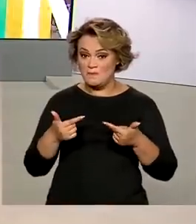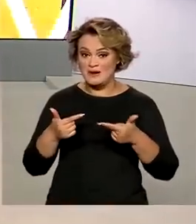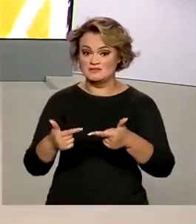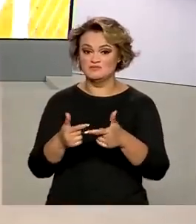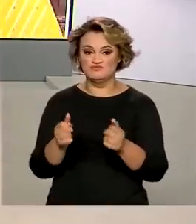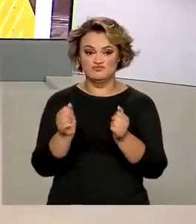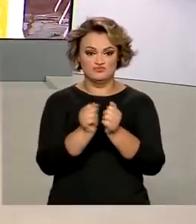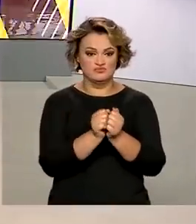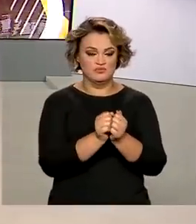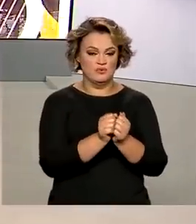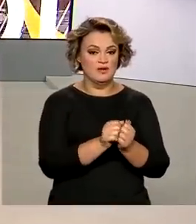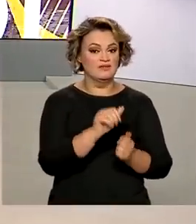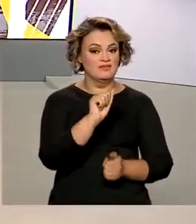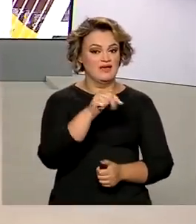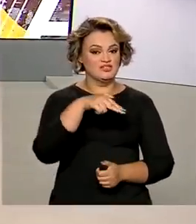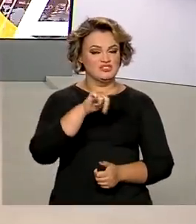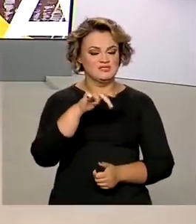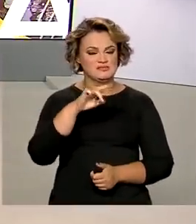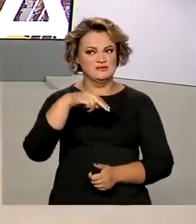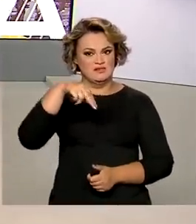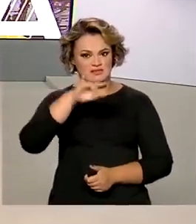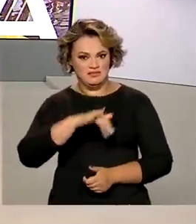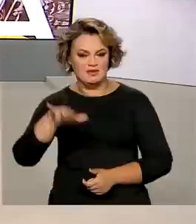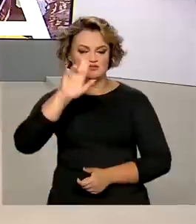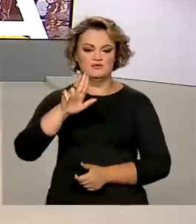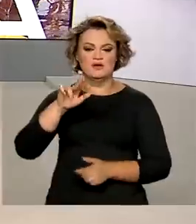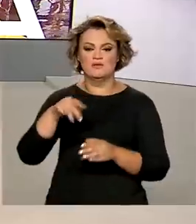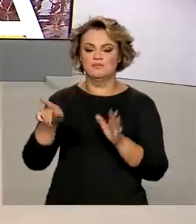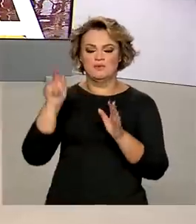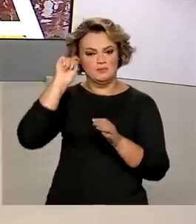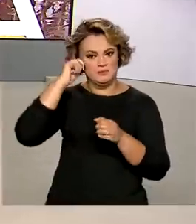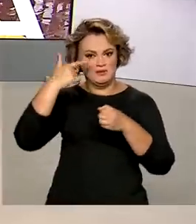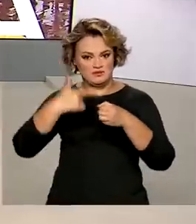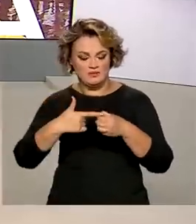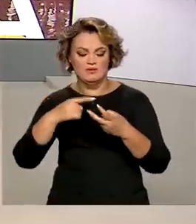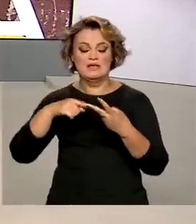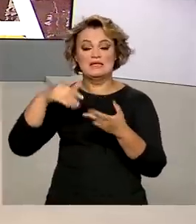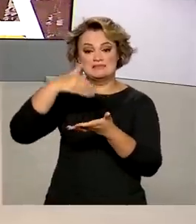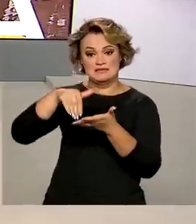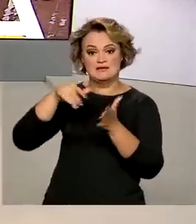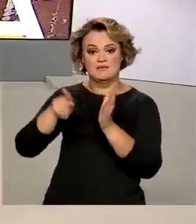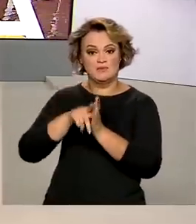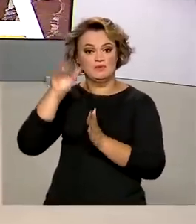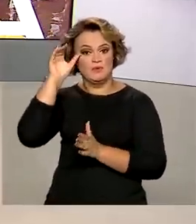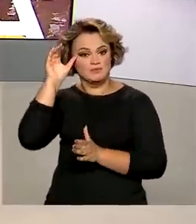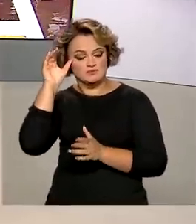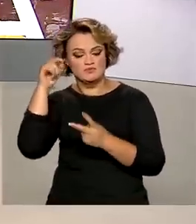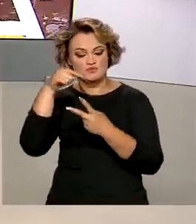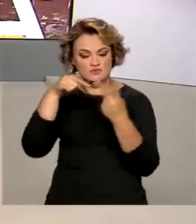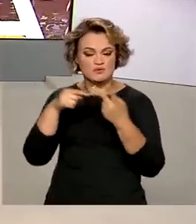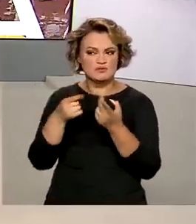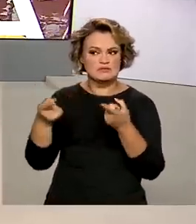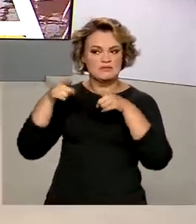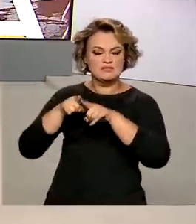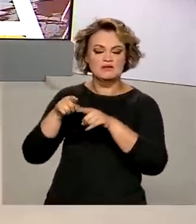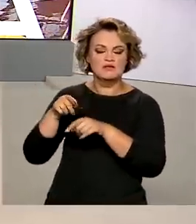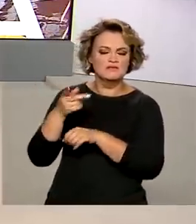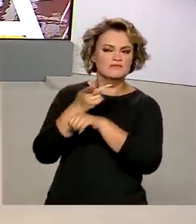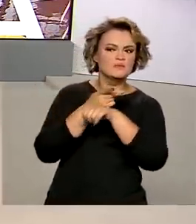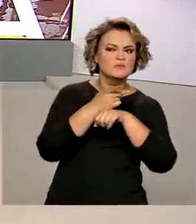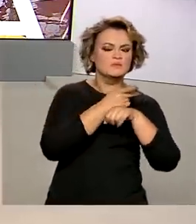conjunta da Agência Nacional do Petróleo e da Secretaria Nacional do Consumidor vai fiscalizar as